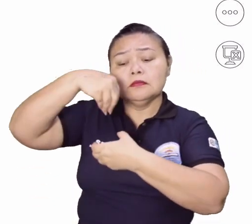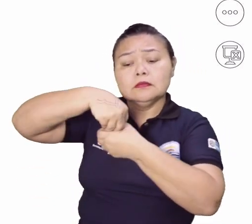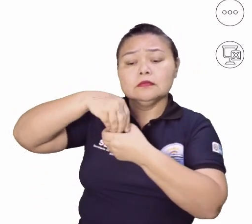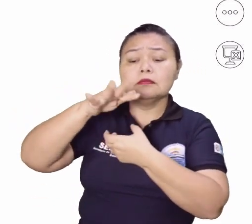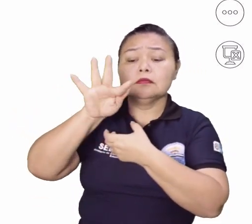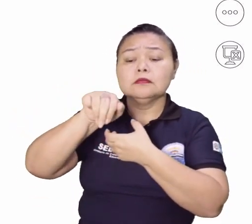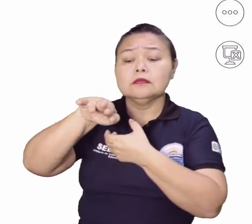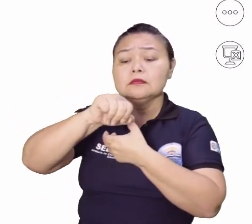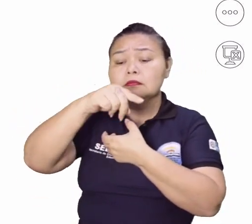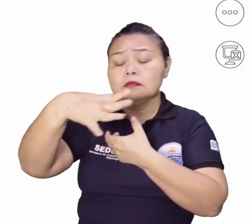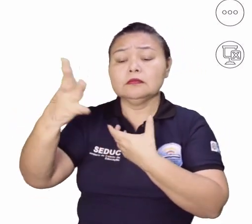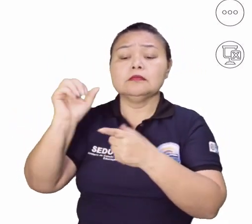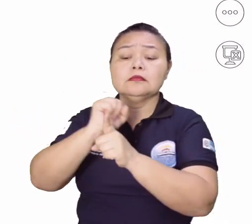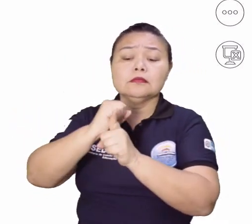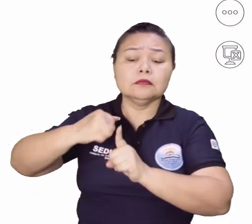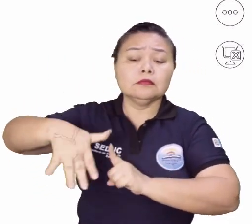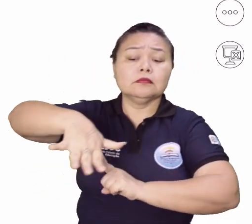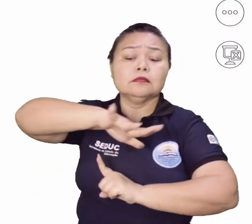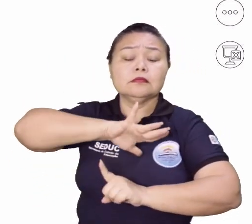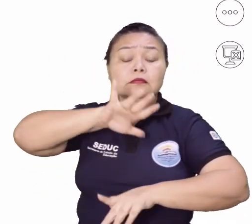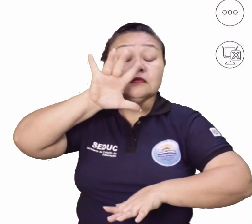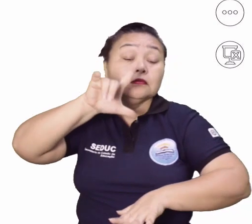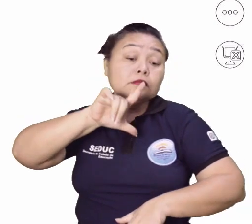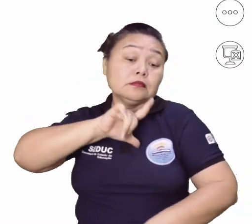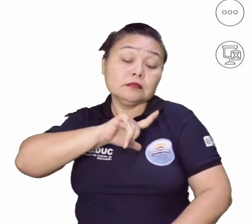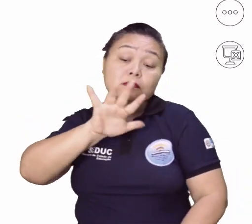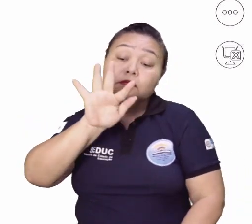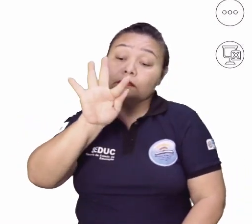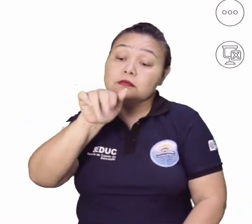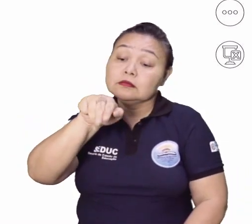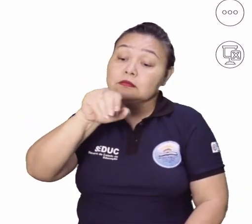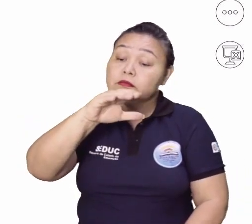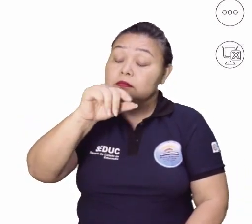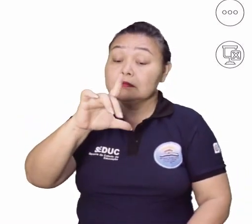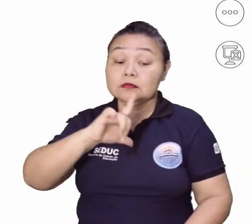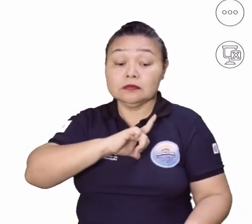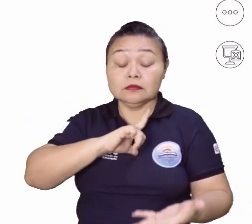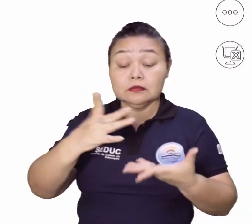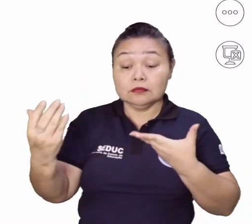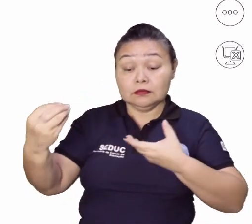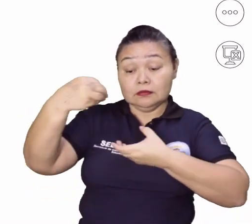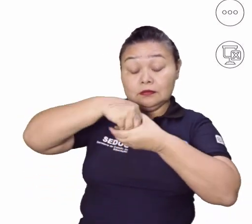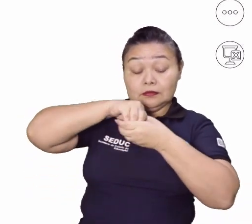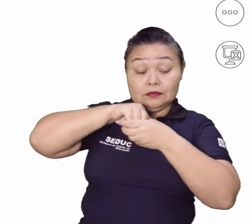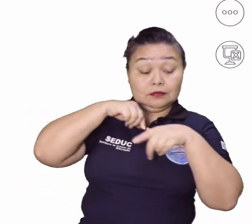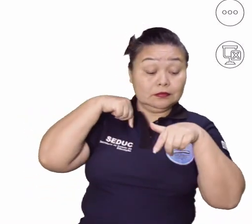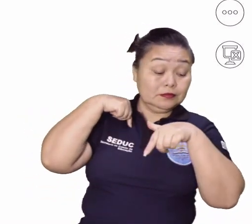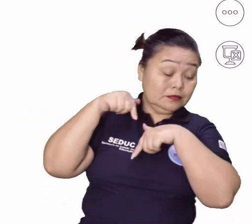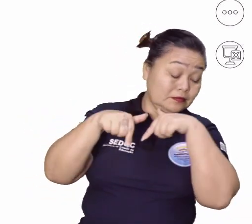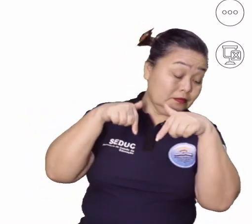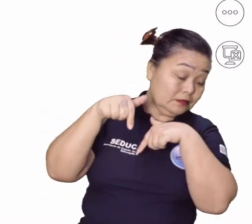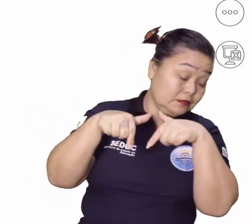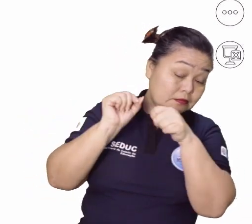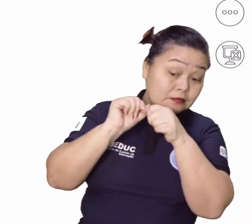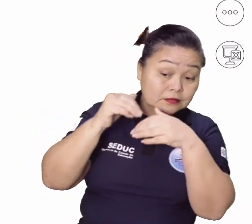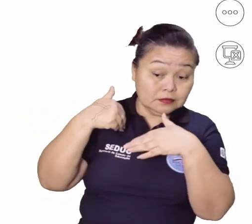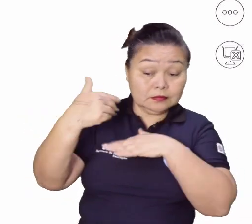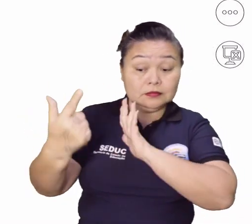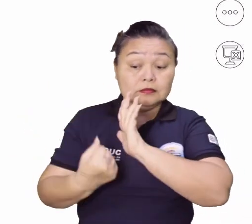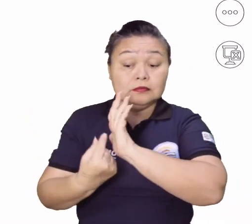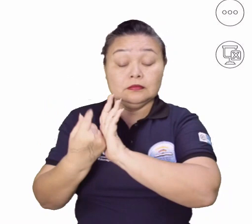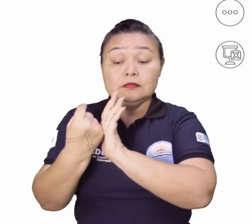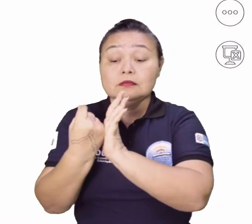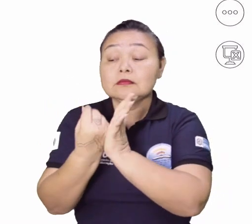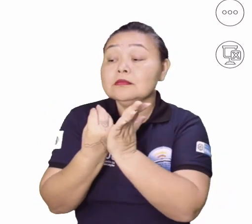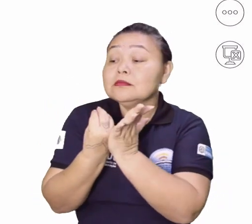sociedade. Então, tinham determinadas funções que eram, que aglutinavam muitas tarefas. A partir do capitalismo, essas